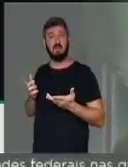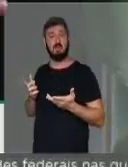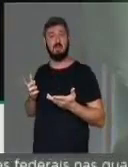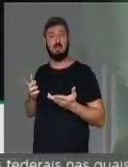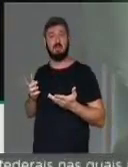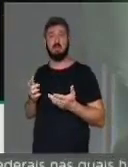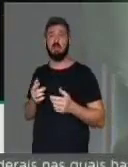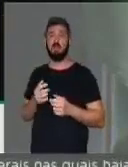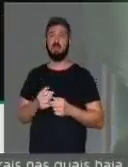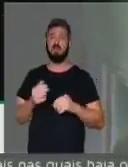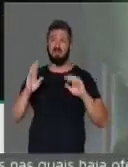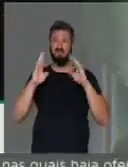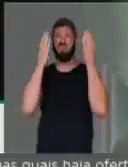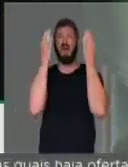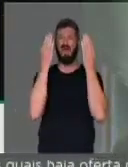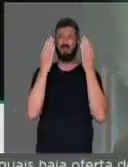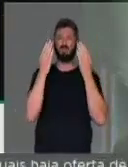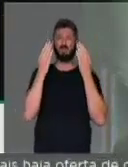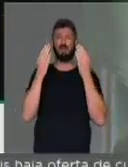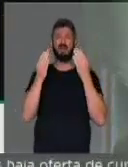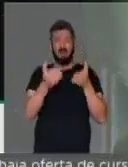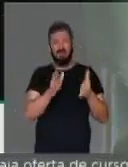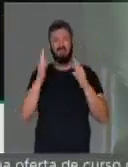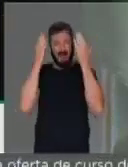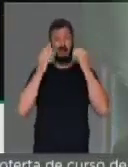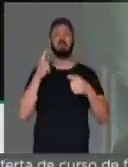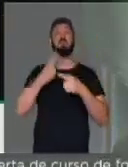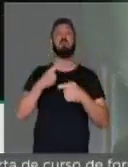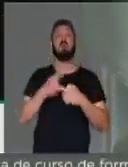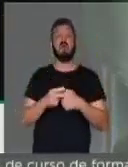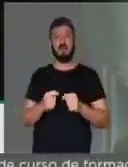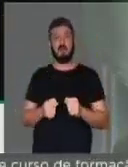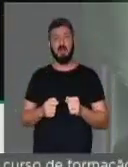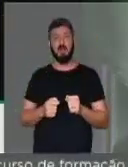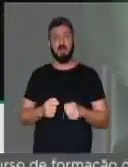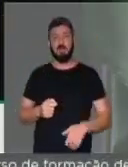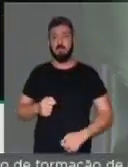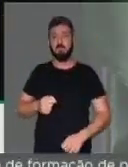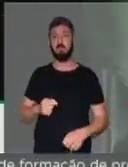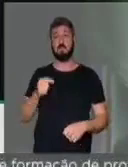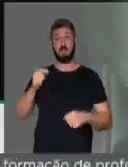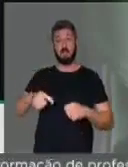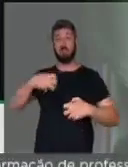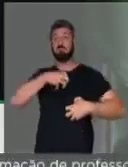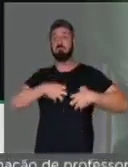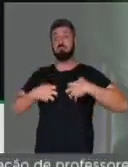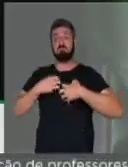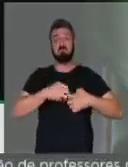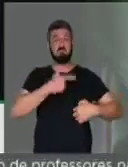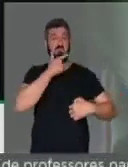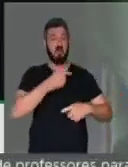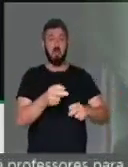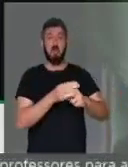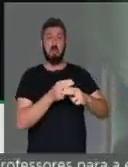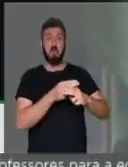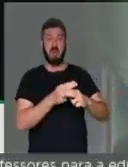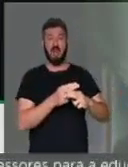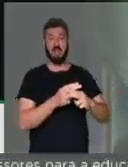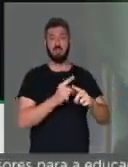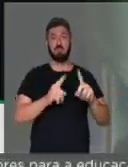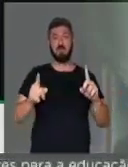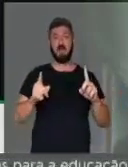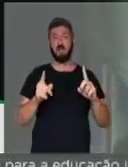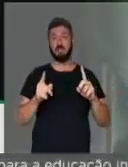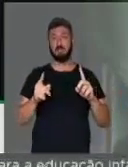É a hipocrisia. Por quê? Porque eles se incomodam com o artístico, mas